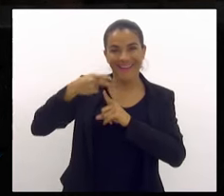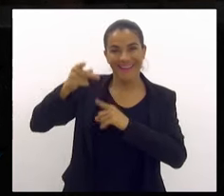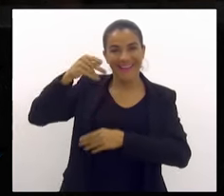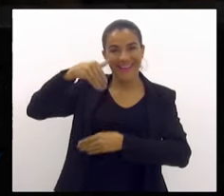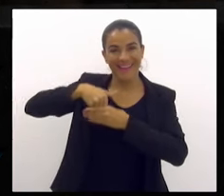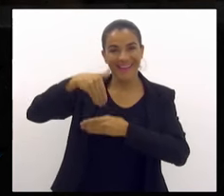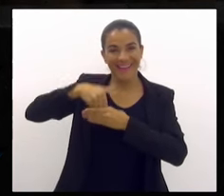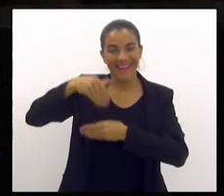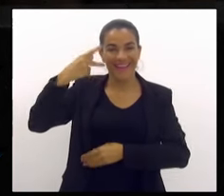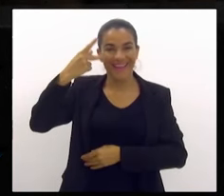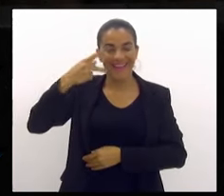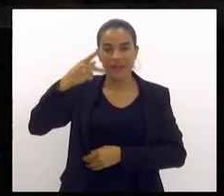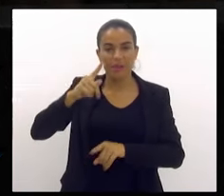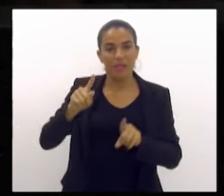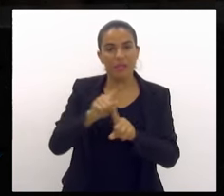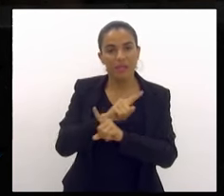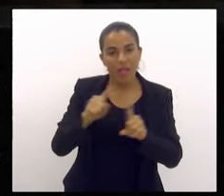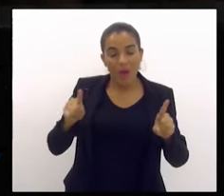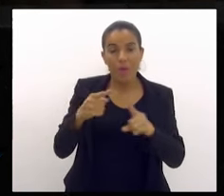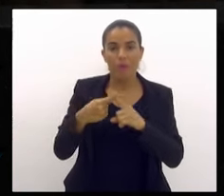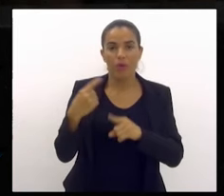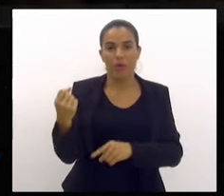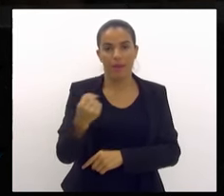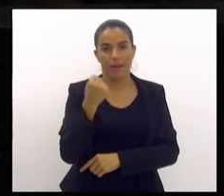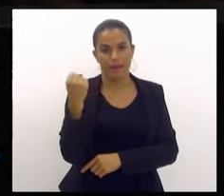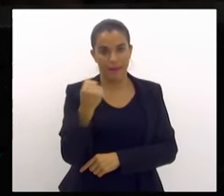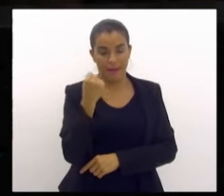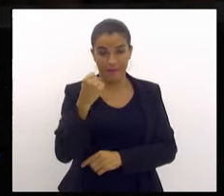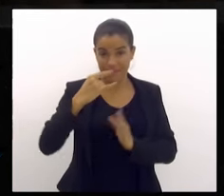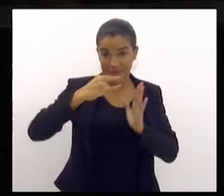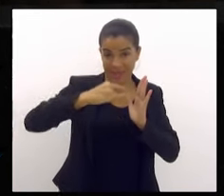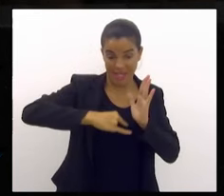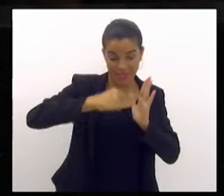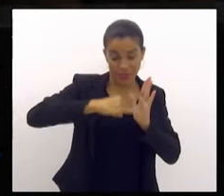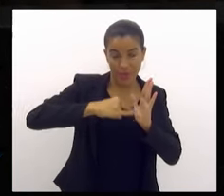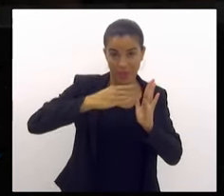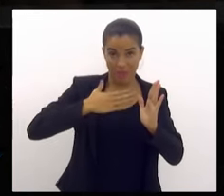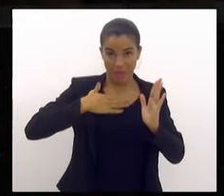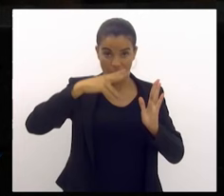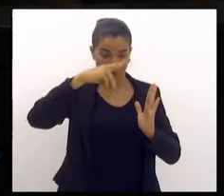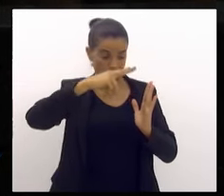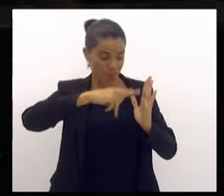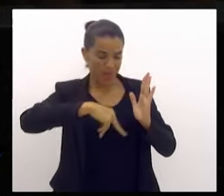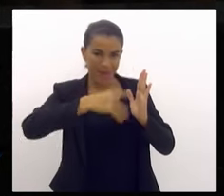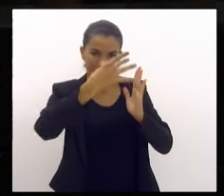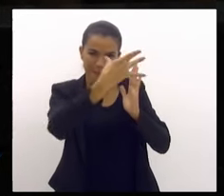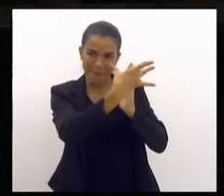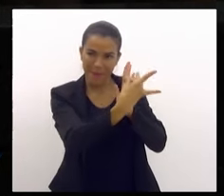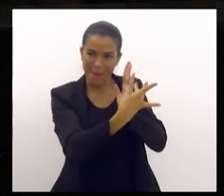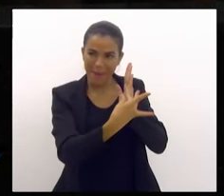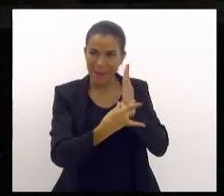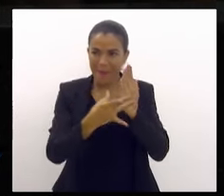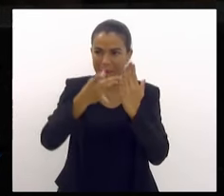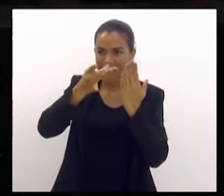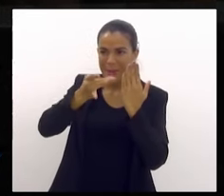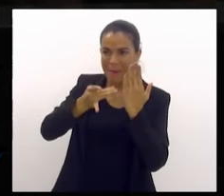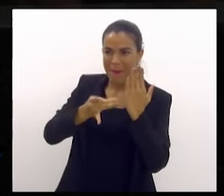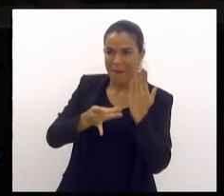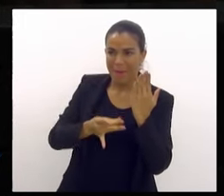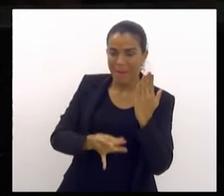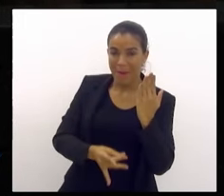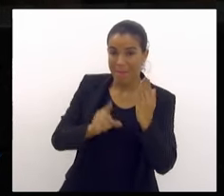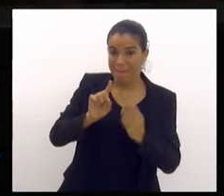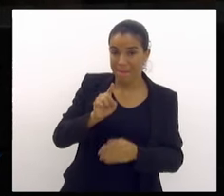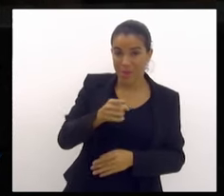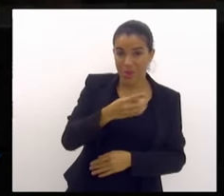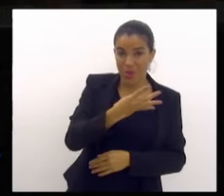da maior gravidade. Nesse documento que eu li, senhor presidente, diz que desse efetivo de 1